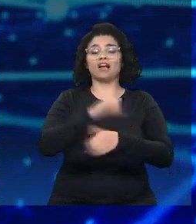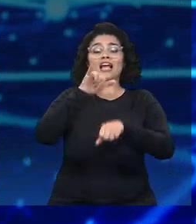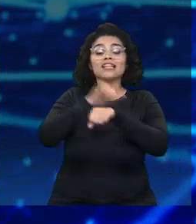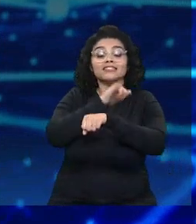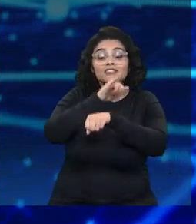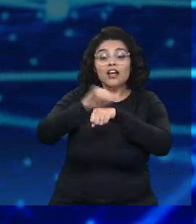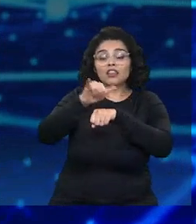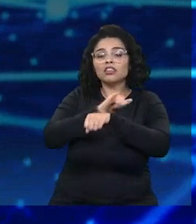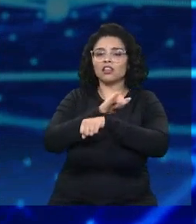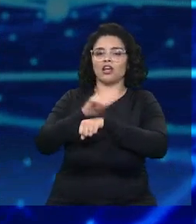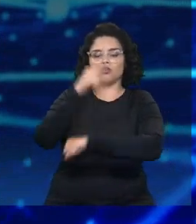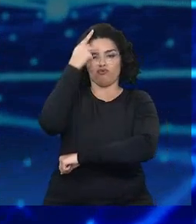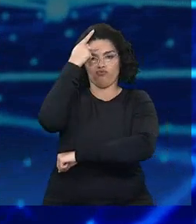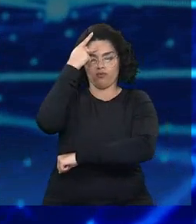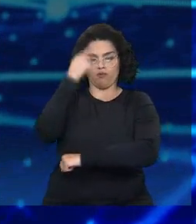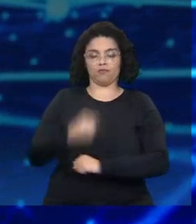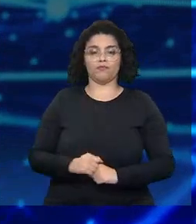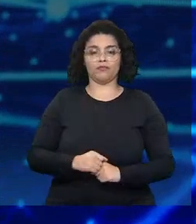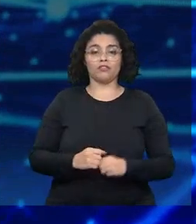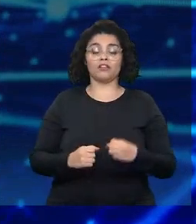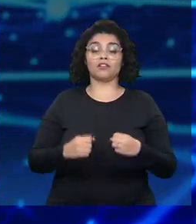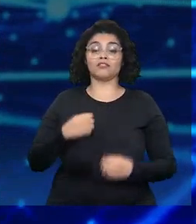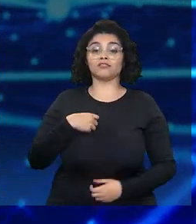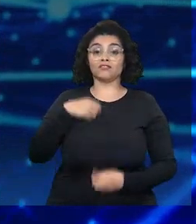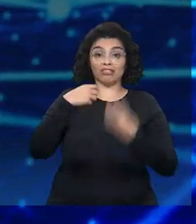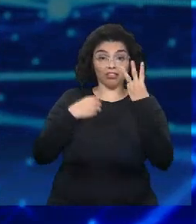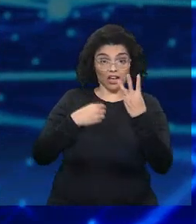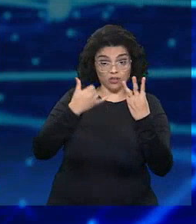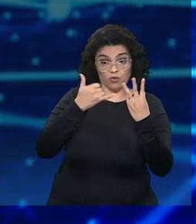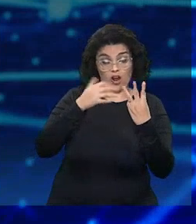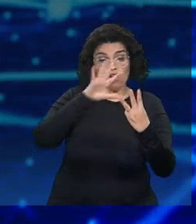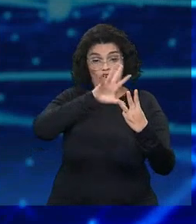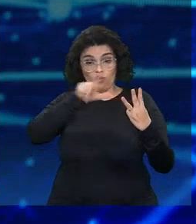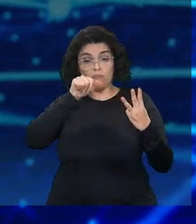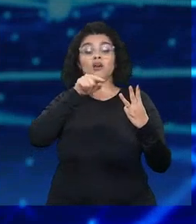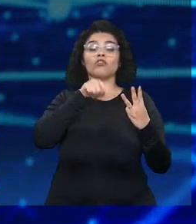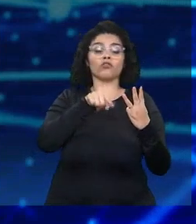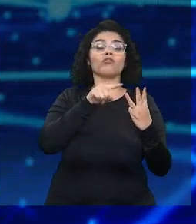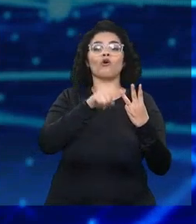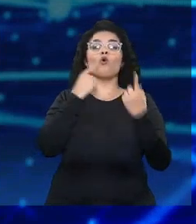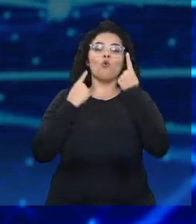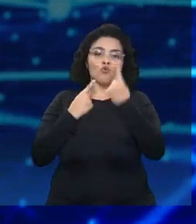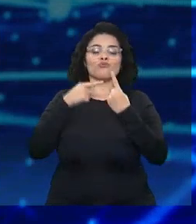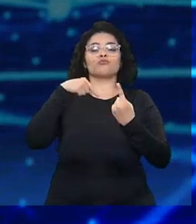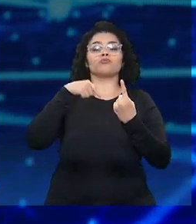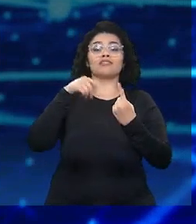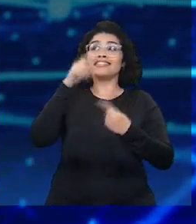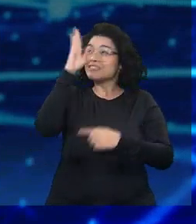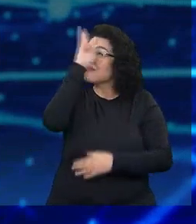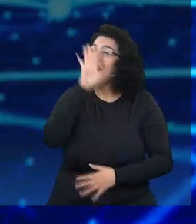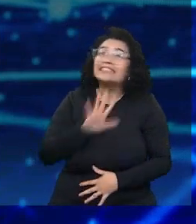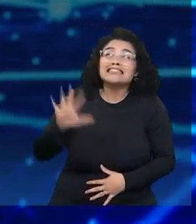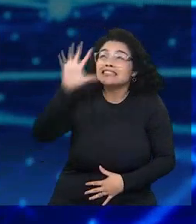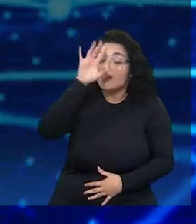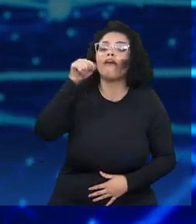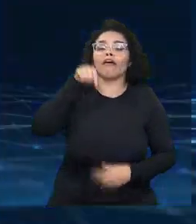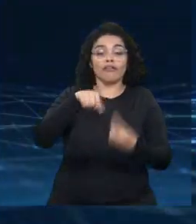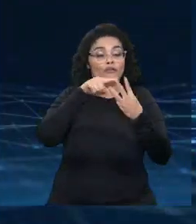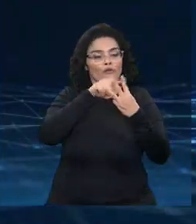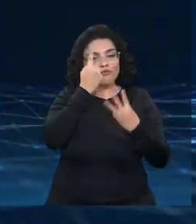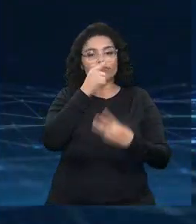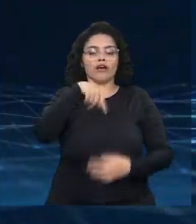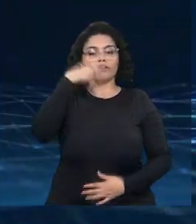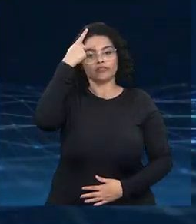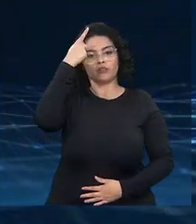Paulo. De cada três celulares roubados no Brasil, um é em São Paulo. De cada três golpes do PIX ou do